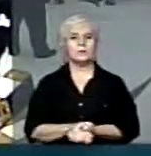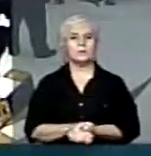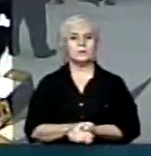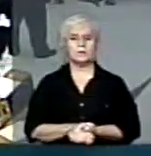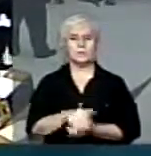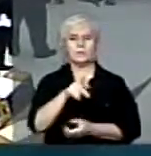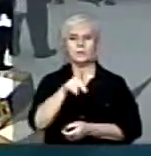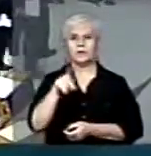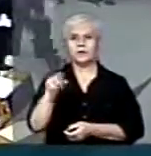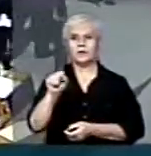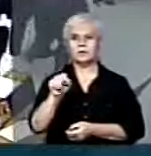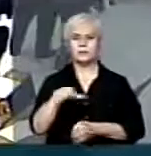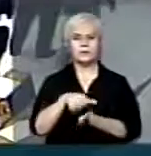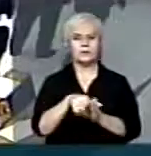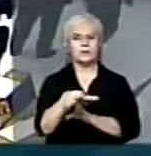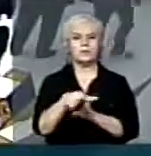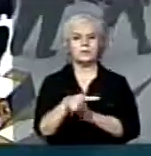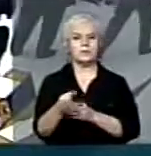DPS,